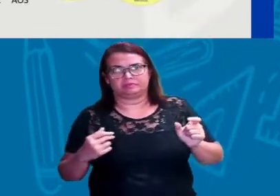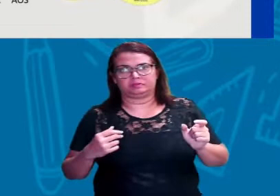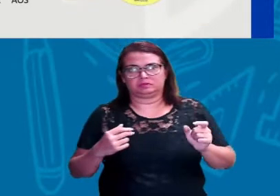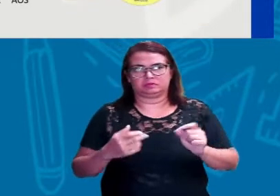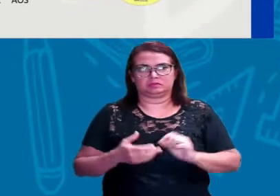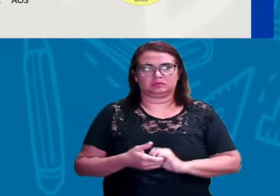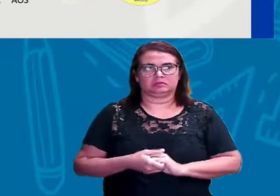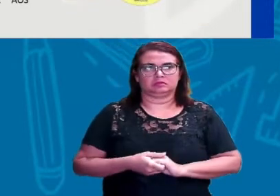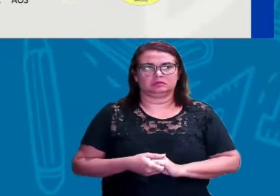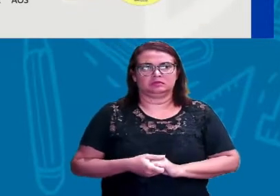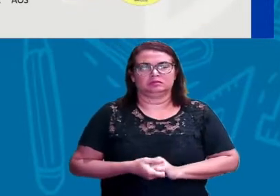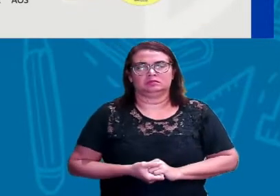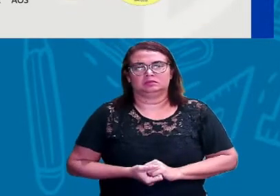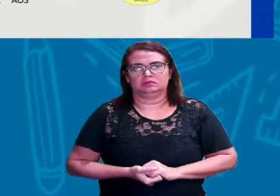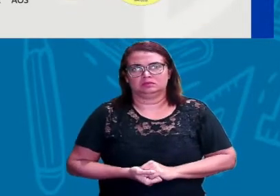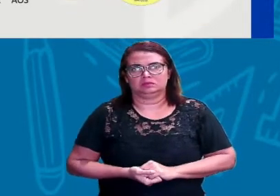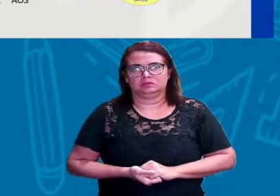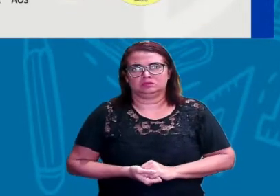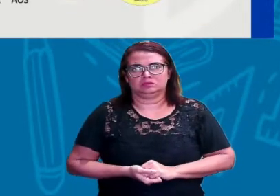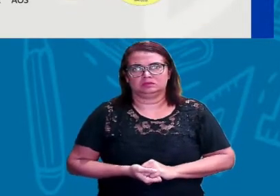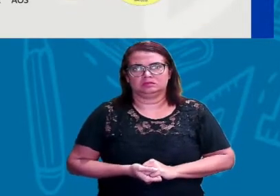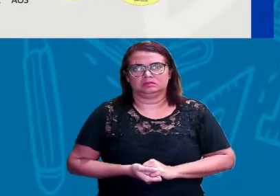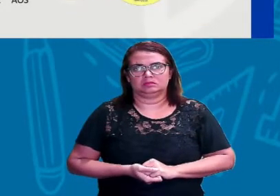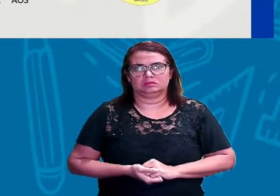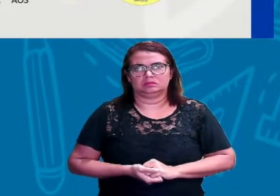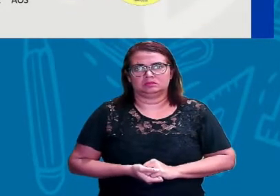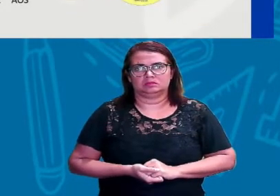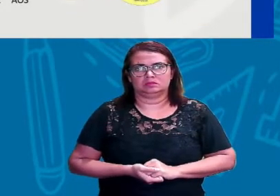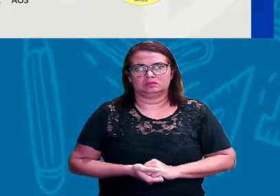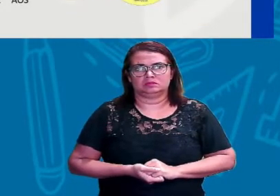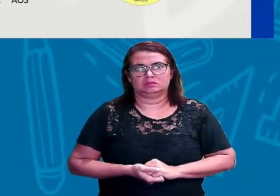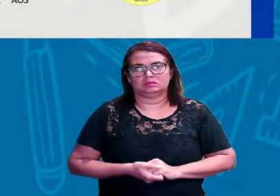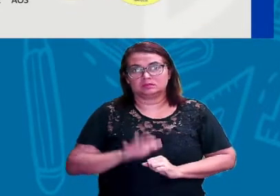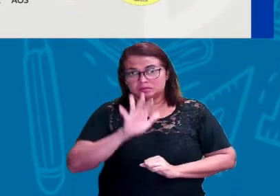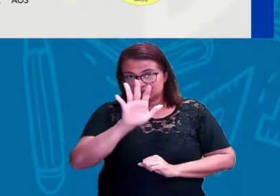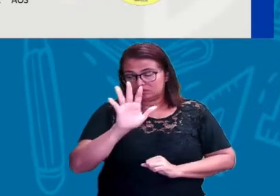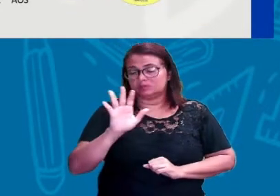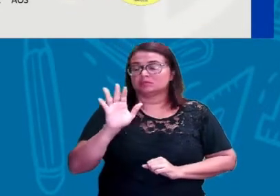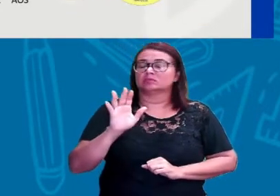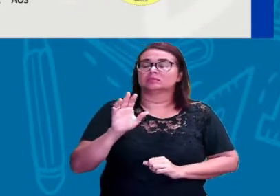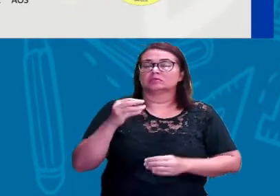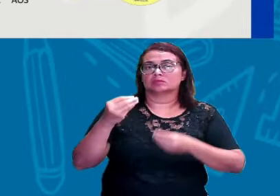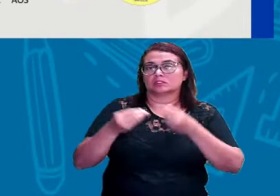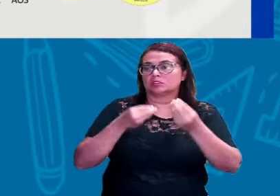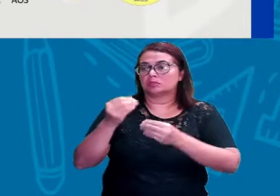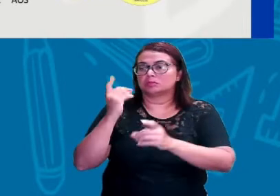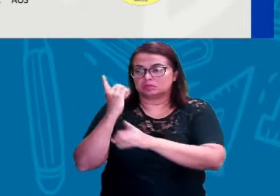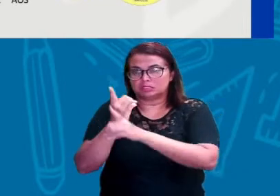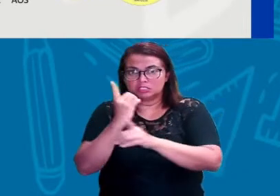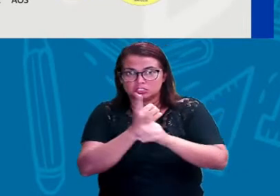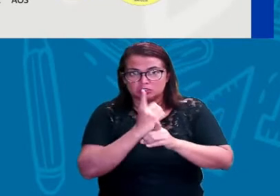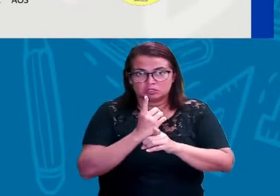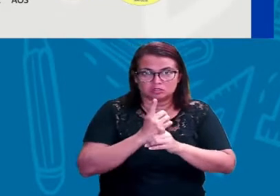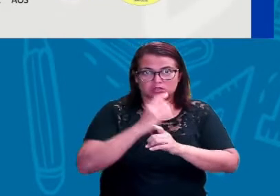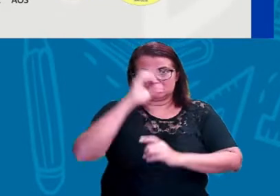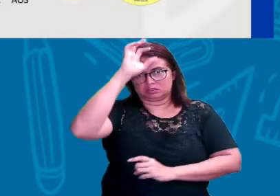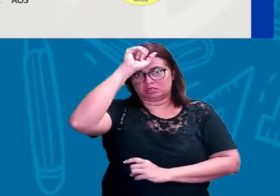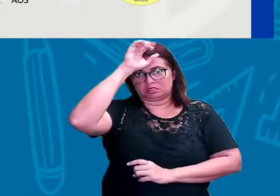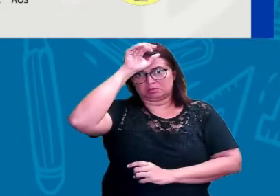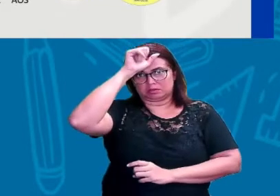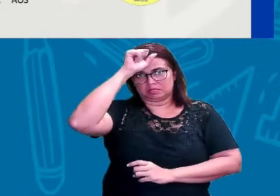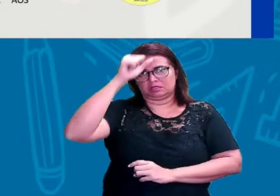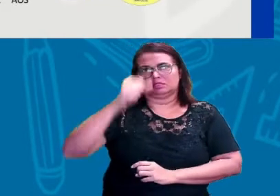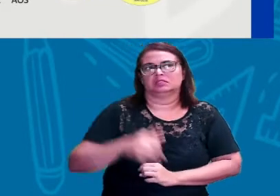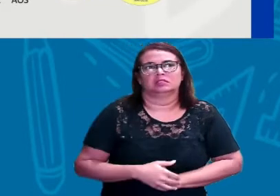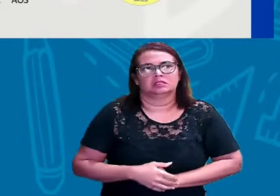nossas informações aqui para que a gente possa perceber e localizar objetos e pessoas. escolher por qual